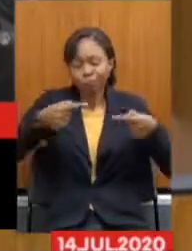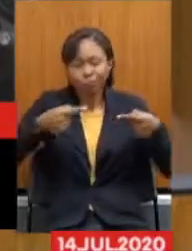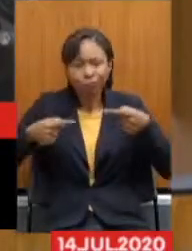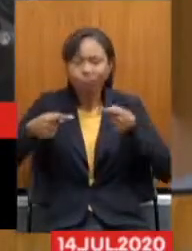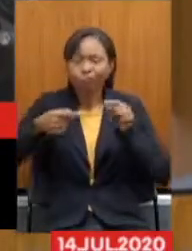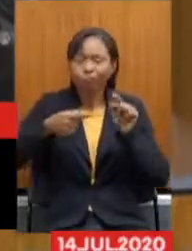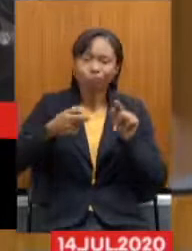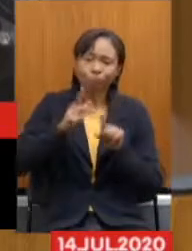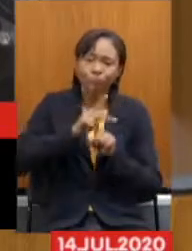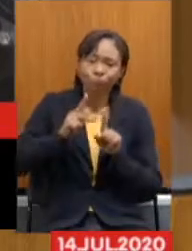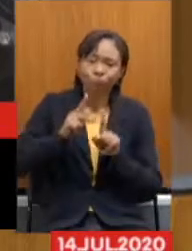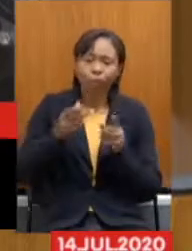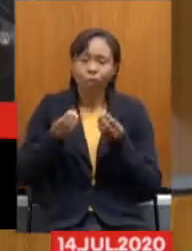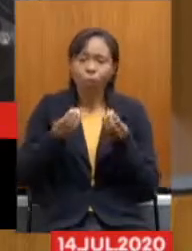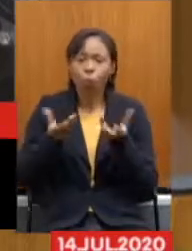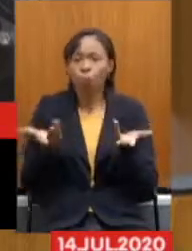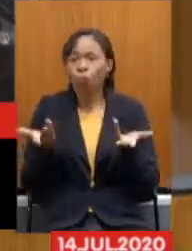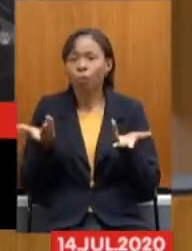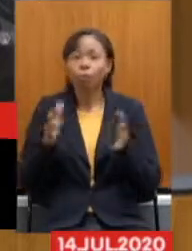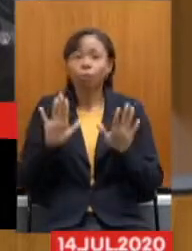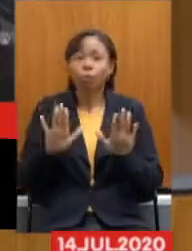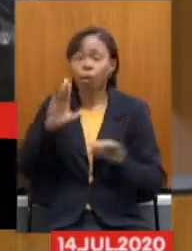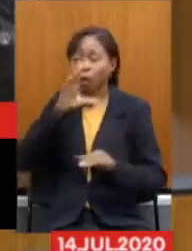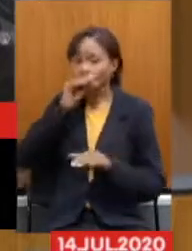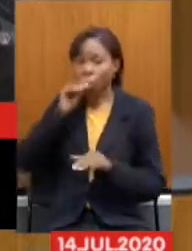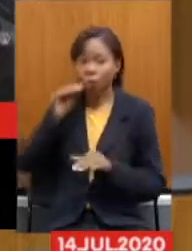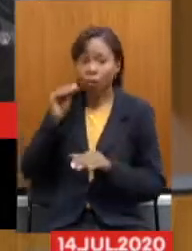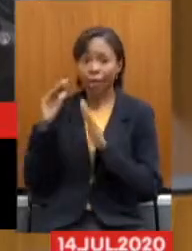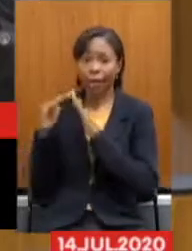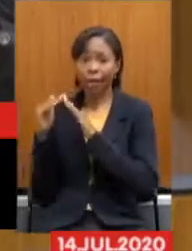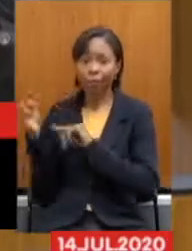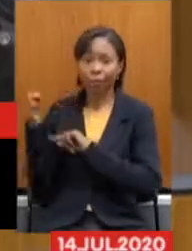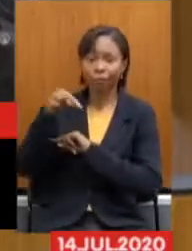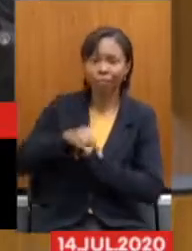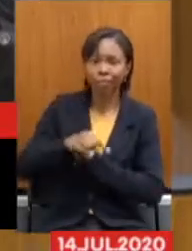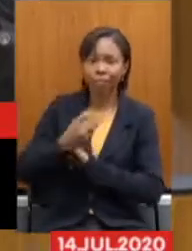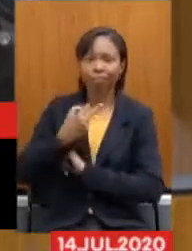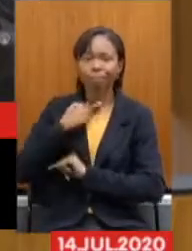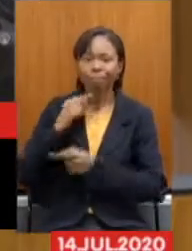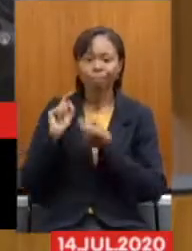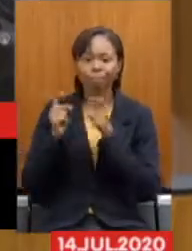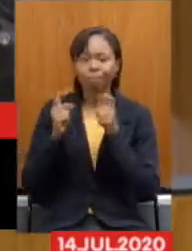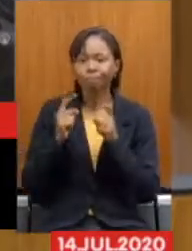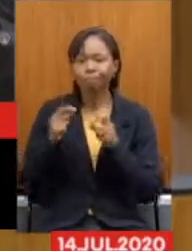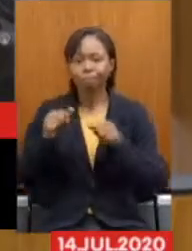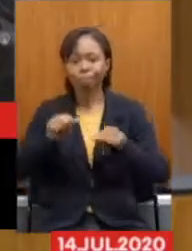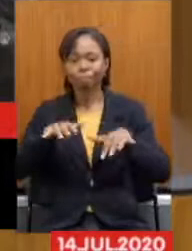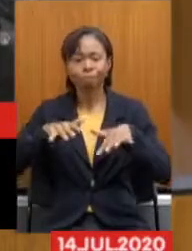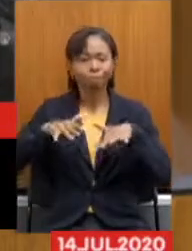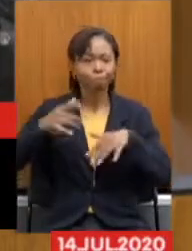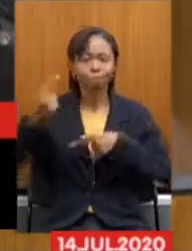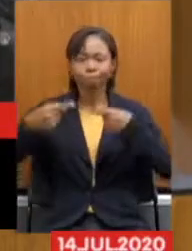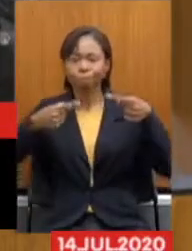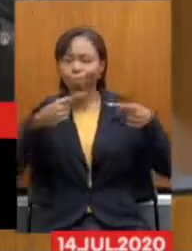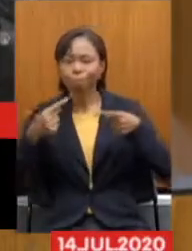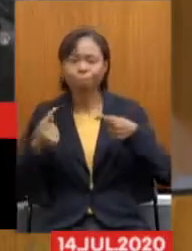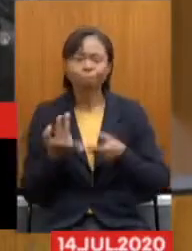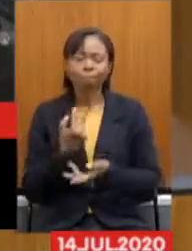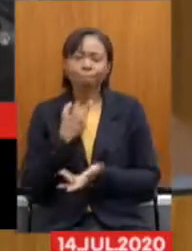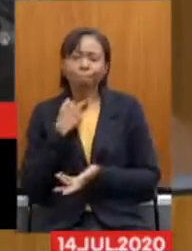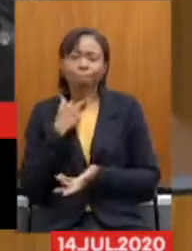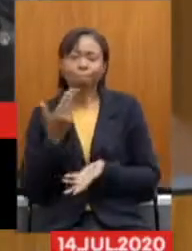proposta. Os servidores não podem sair das suas casas, não dá para fazer reunião, assembleia, para discutir o problema.